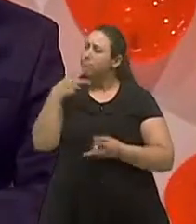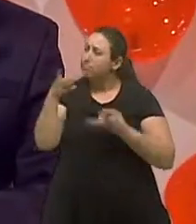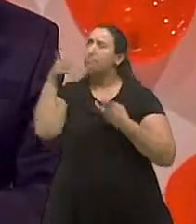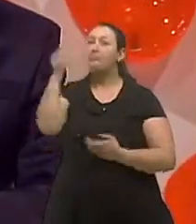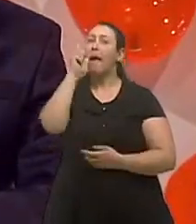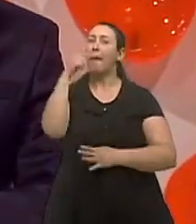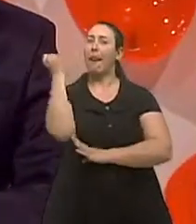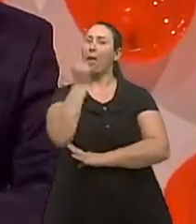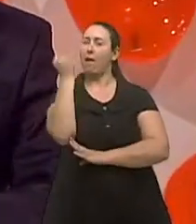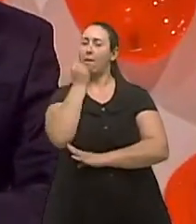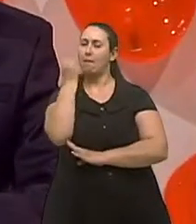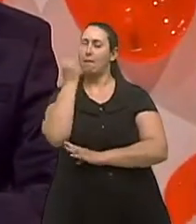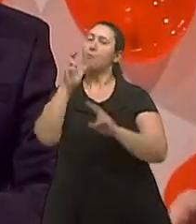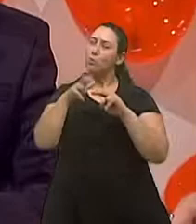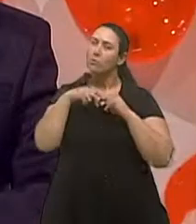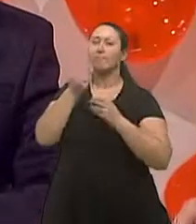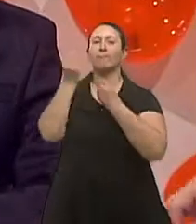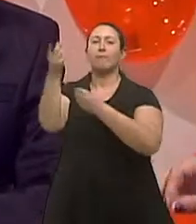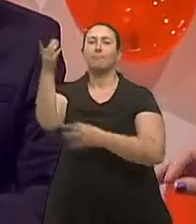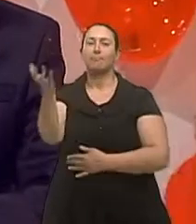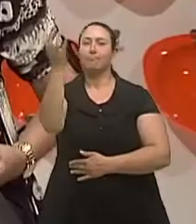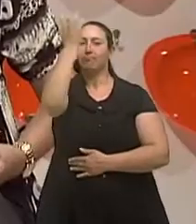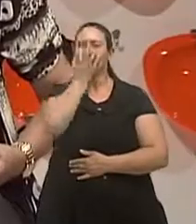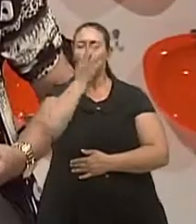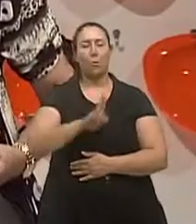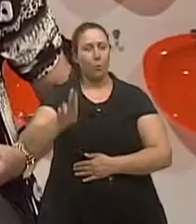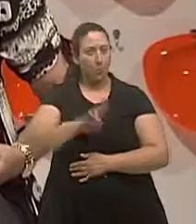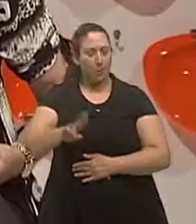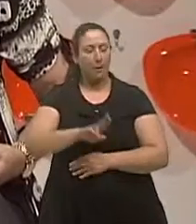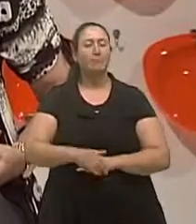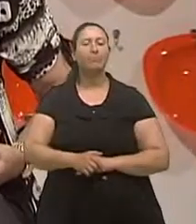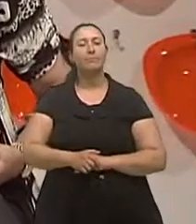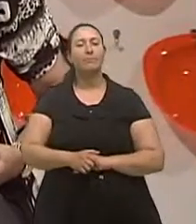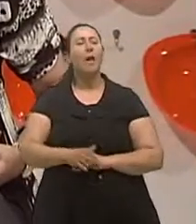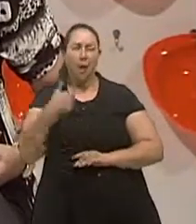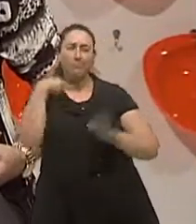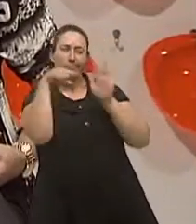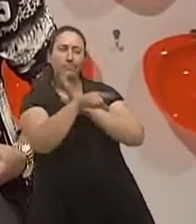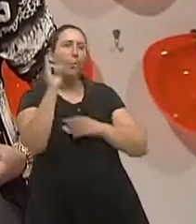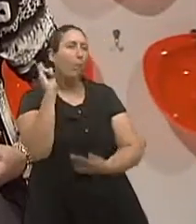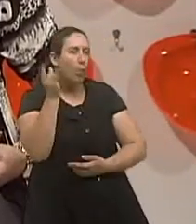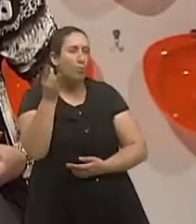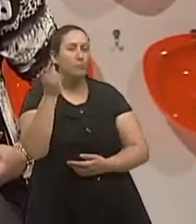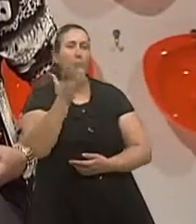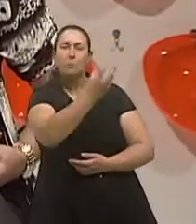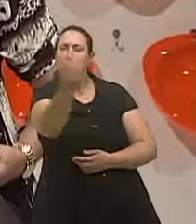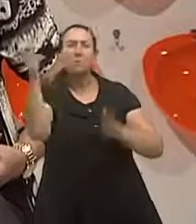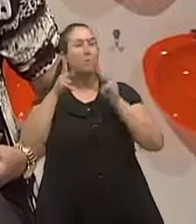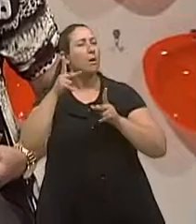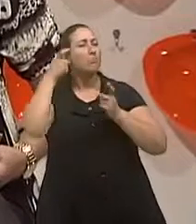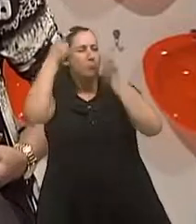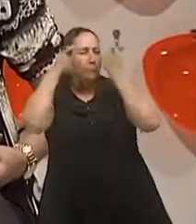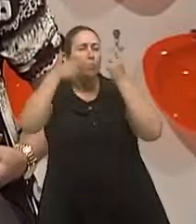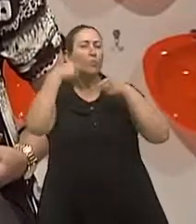por isso foi indicado aquele tratamento claro doutor uma última perguntinha que o pessoal em casa garanto que está se fazendo homens